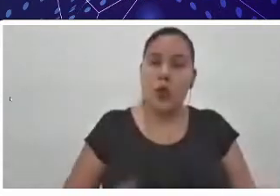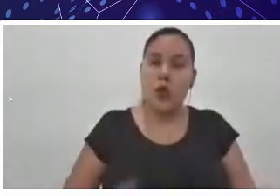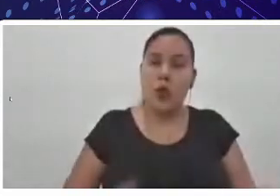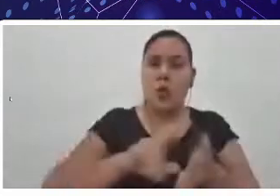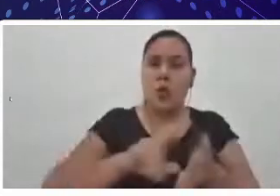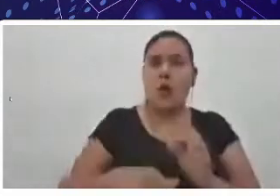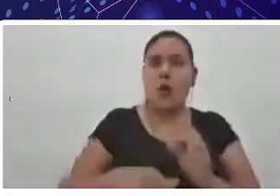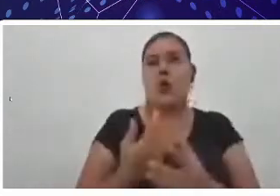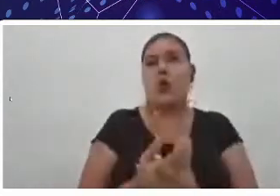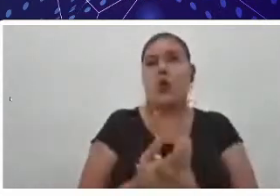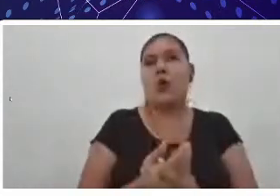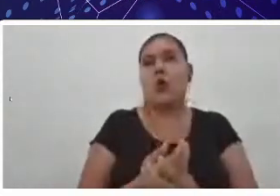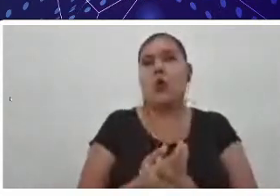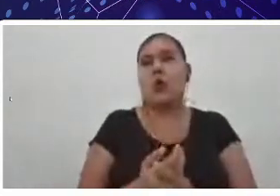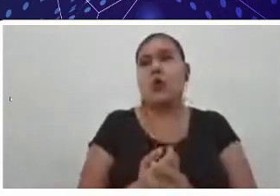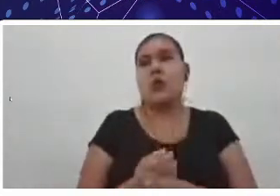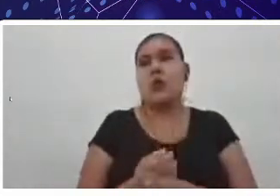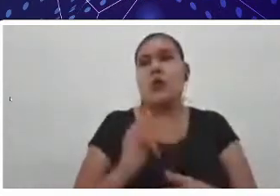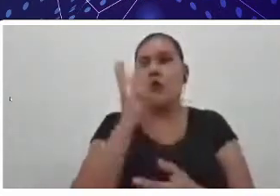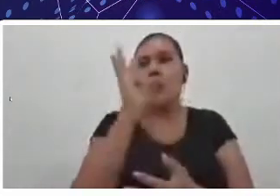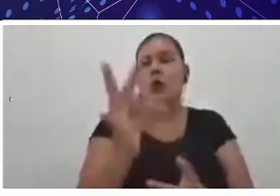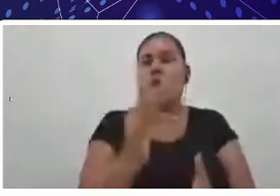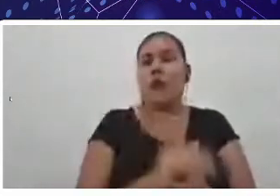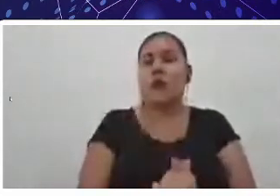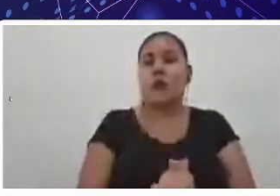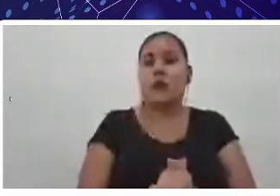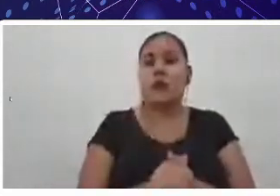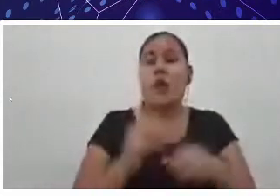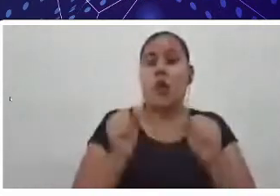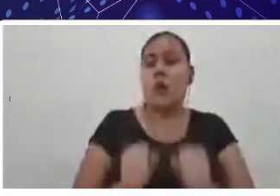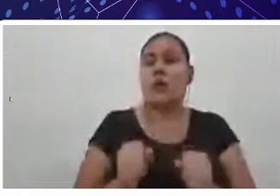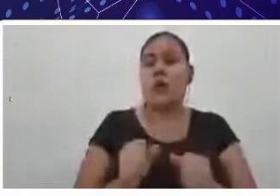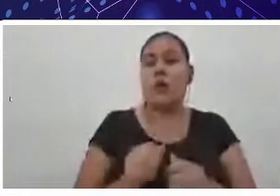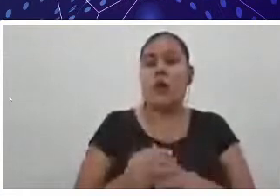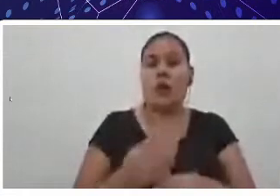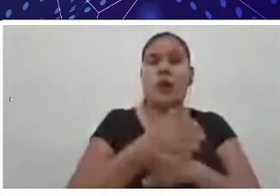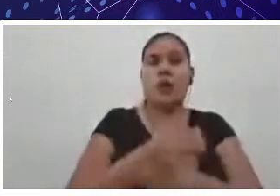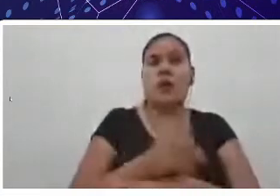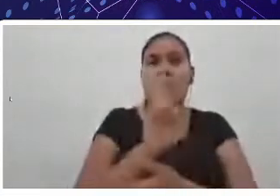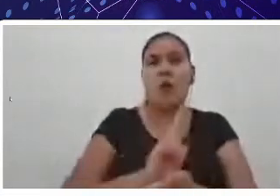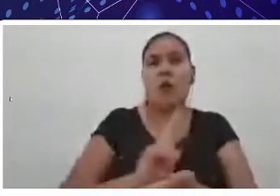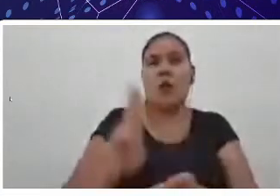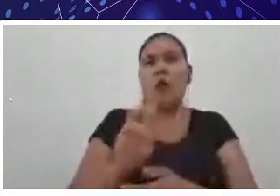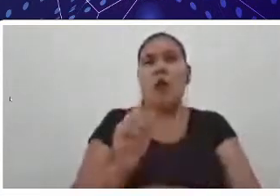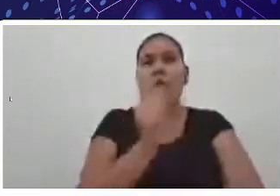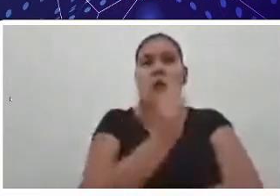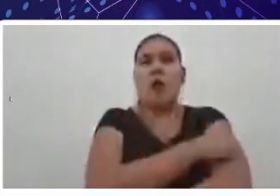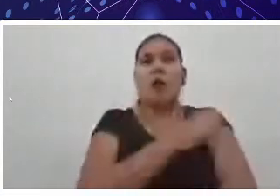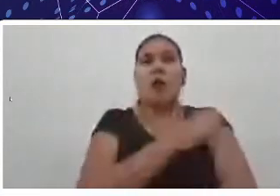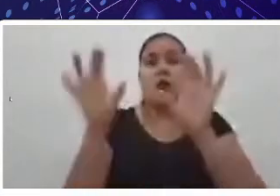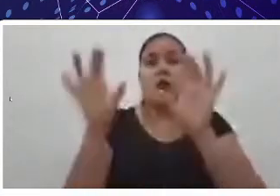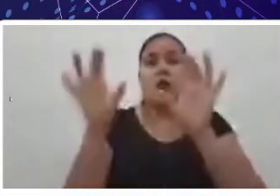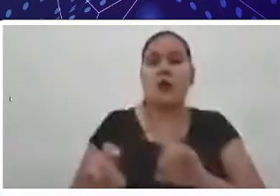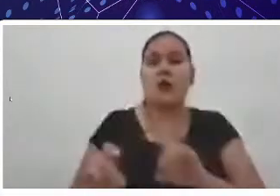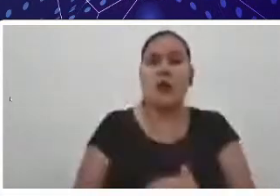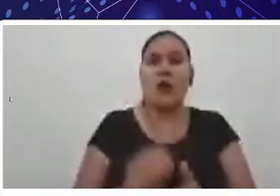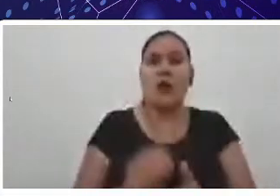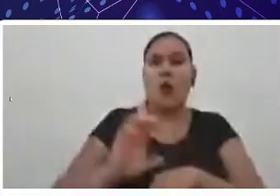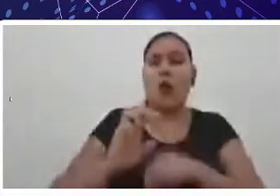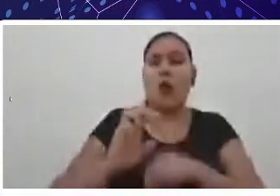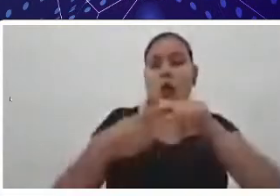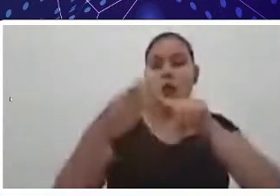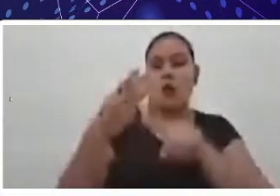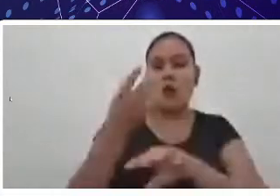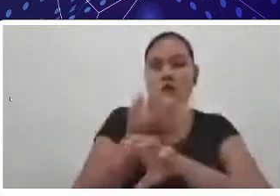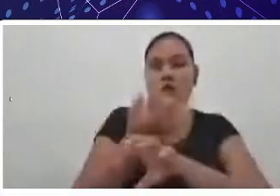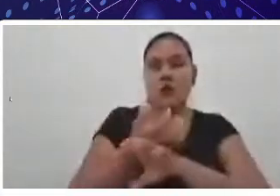mas eles já podem ingressar na universidade como alunos especiais, cursando três disciplinas por semestre. Então, dessa